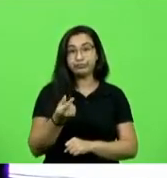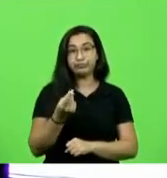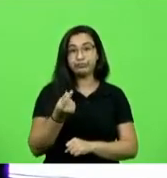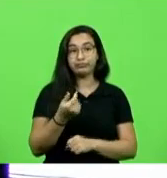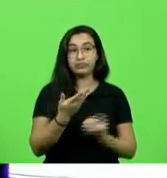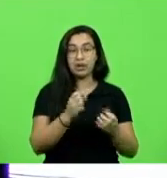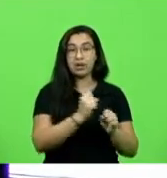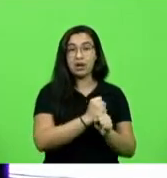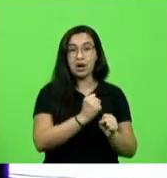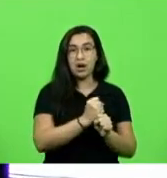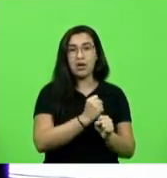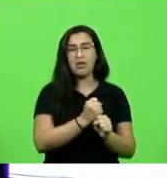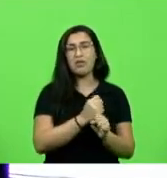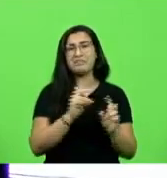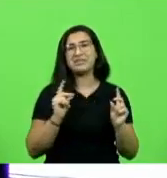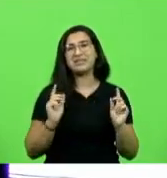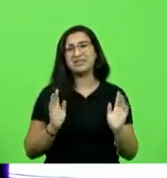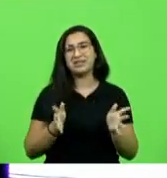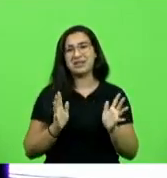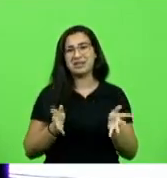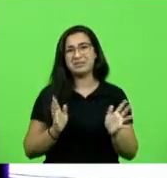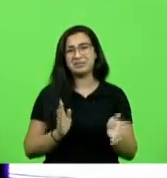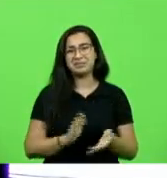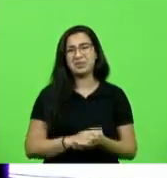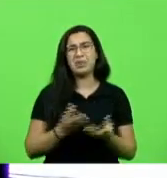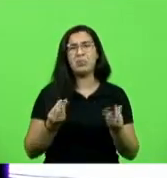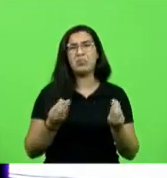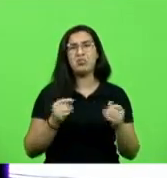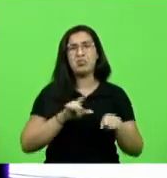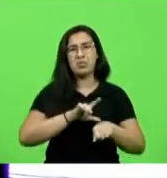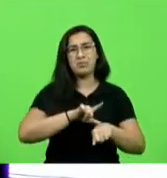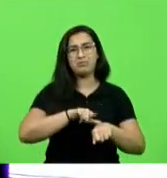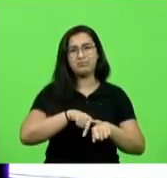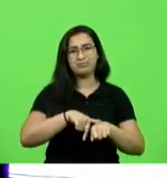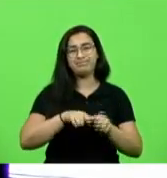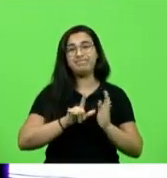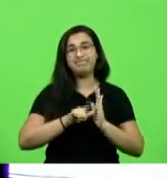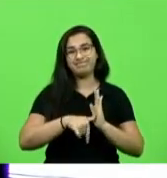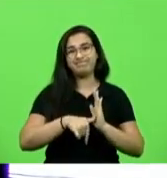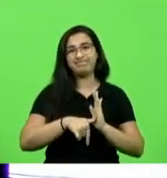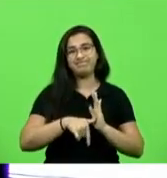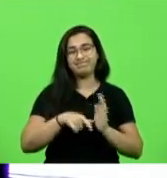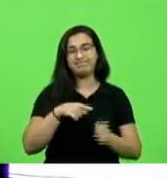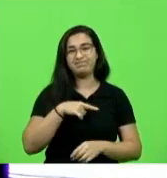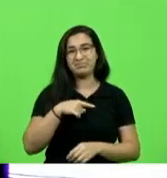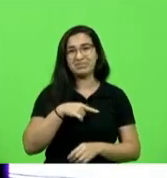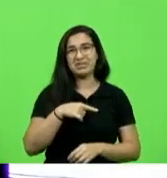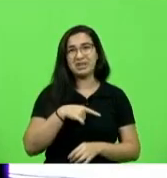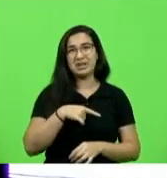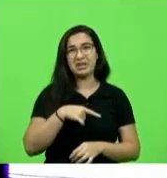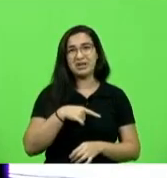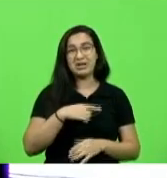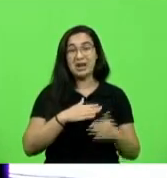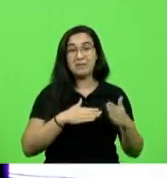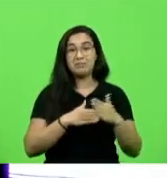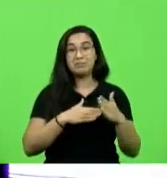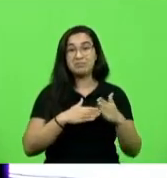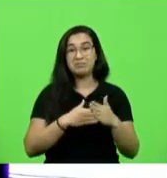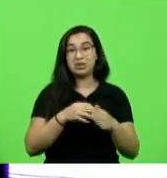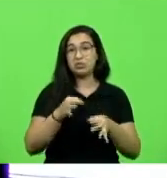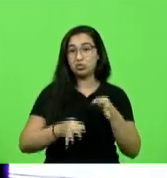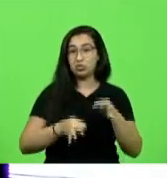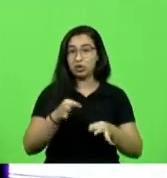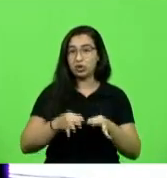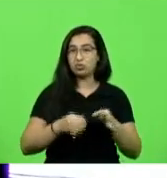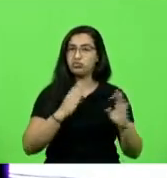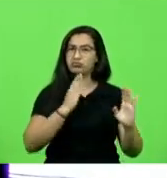prolongamento há muitos e muitos anos atrasada diga-se de passagem por um impedimento jurídico de investigação